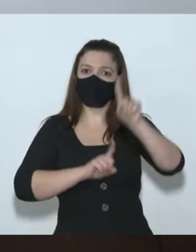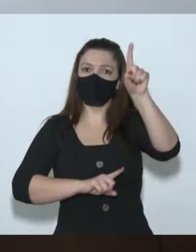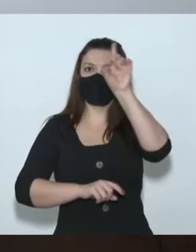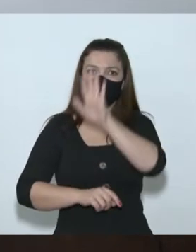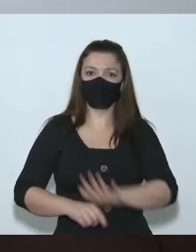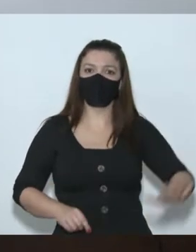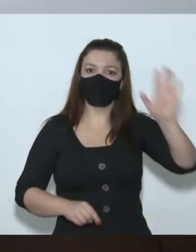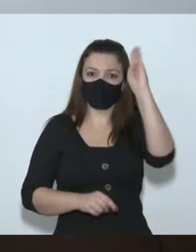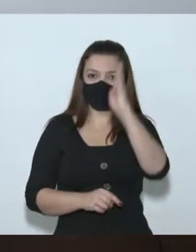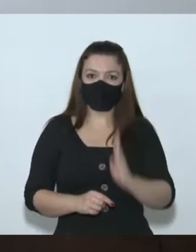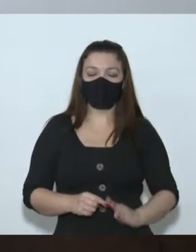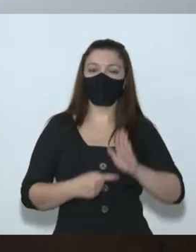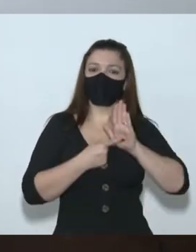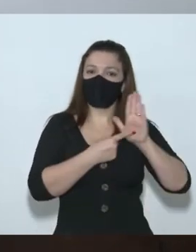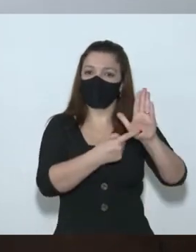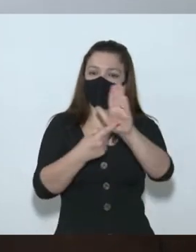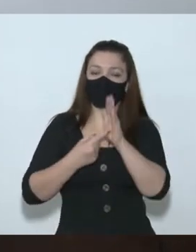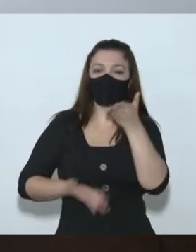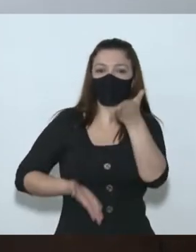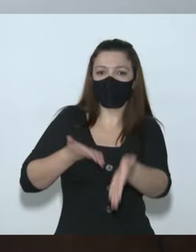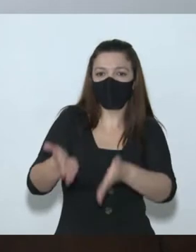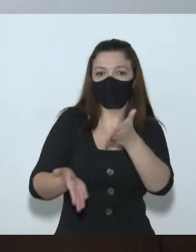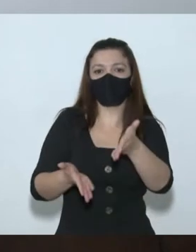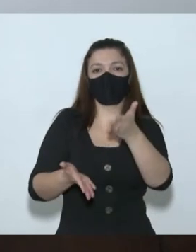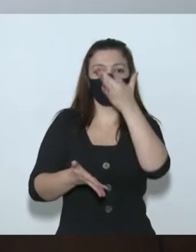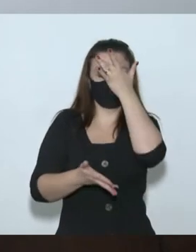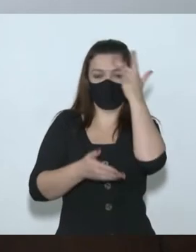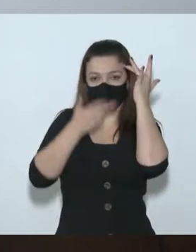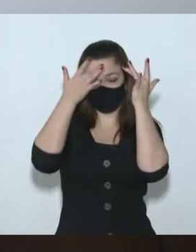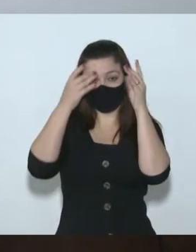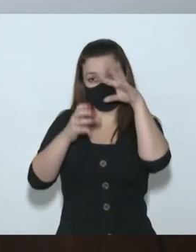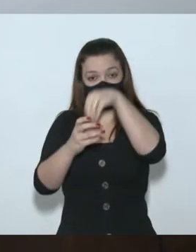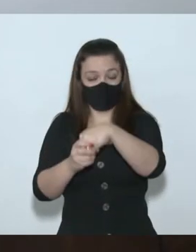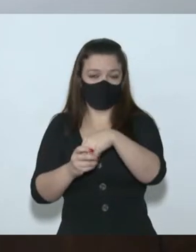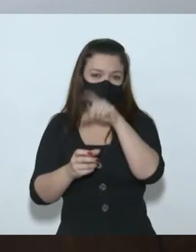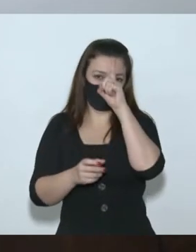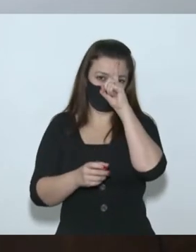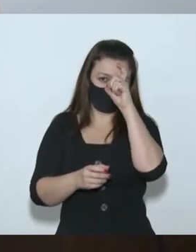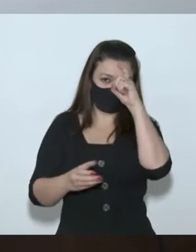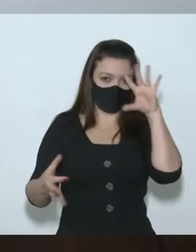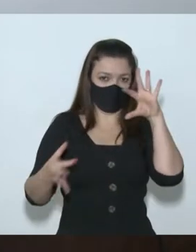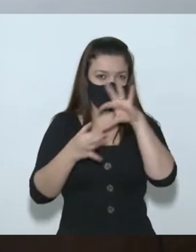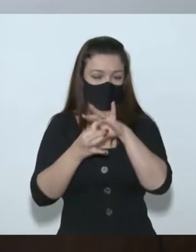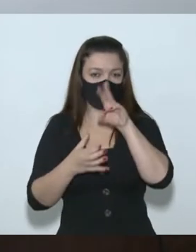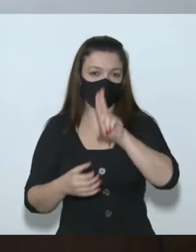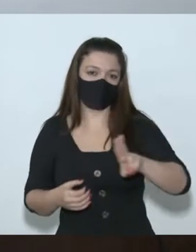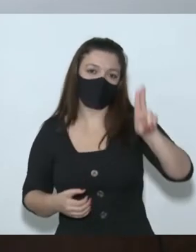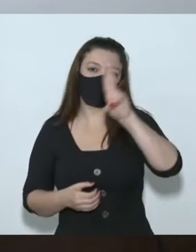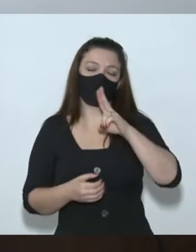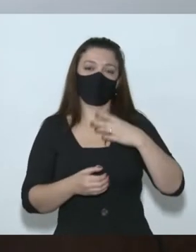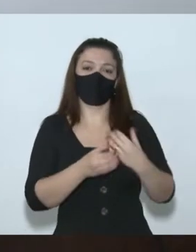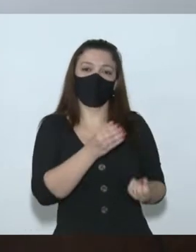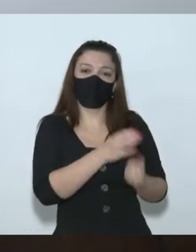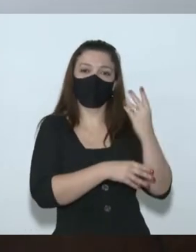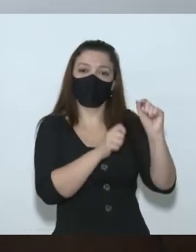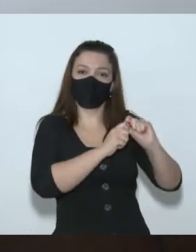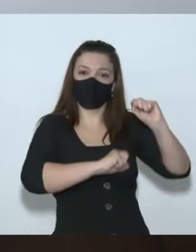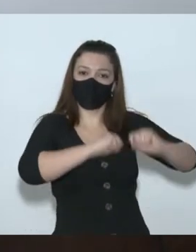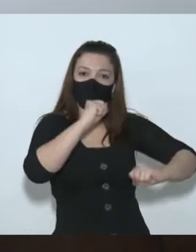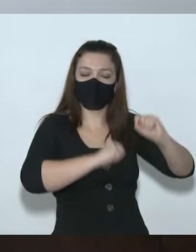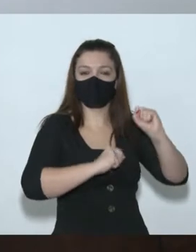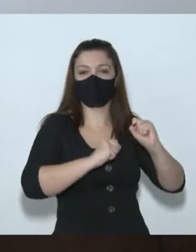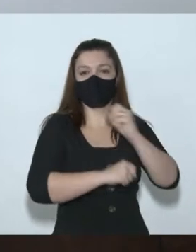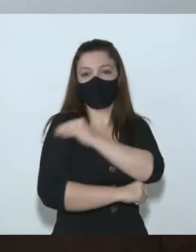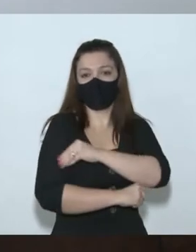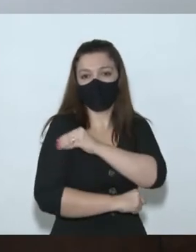salvado vidas. Claro, no nosso fronte principal de combate ao Covid, nos nossos hospitais universitários, fabricação de álcool, álcool